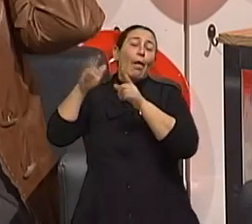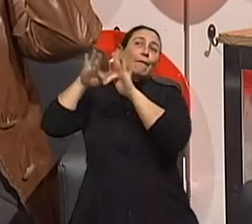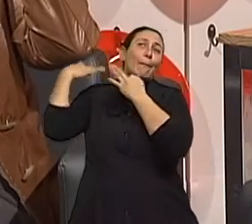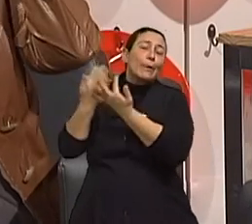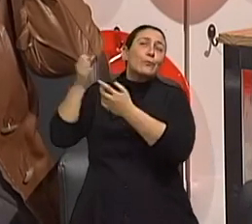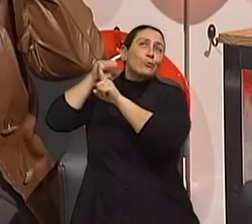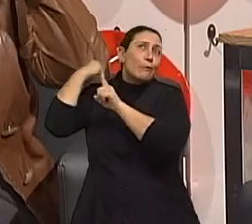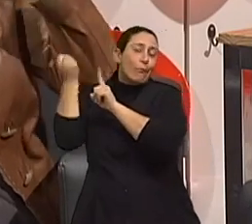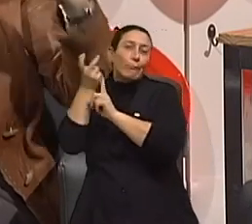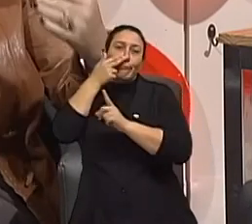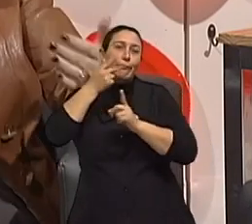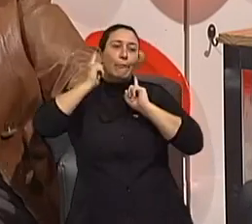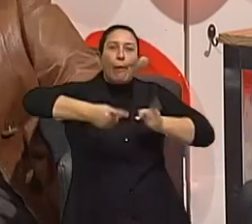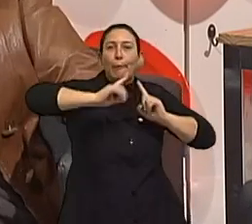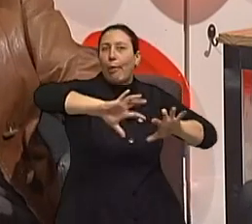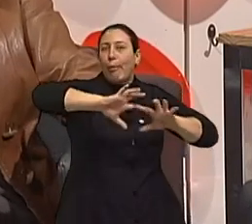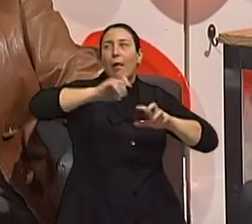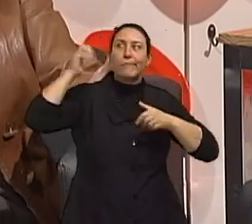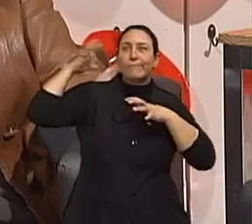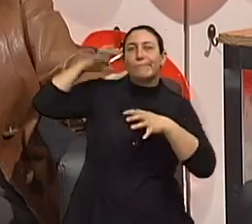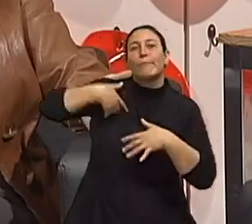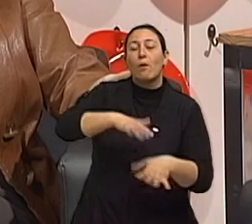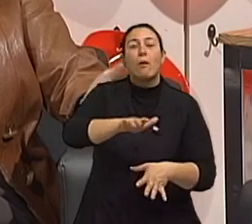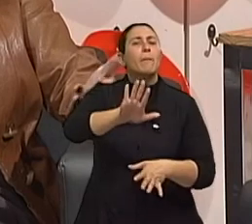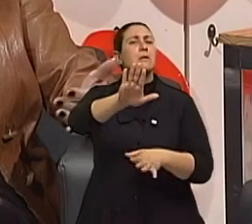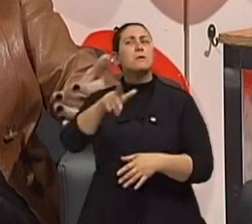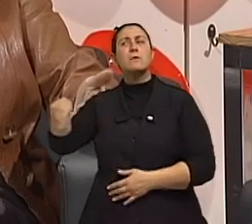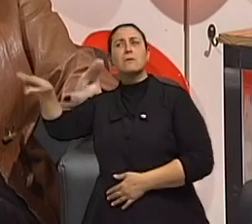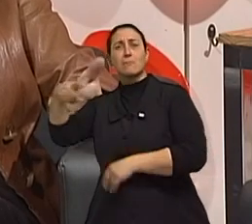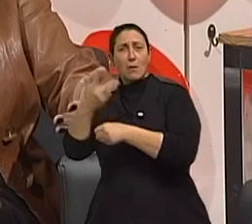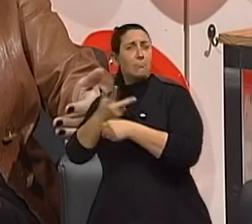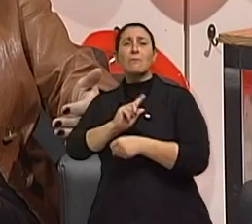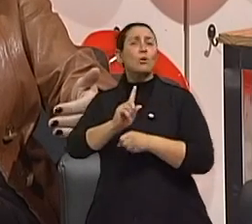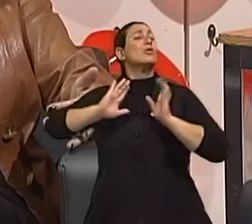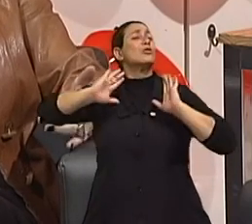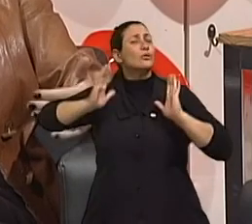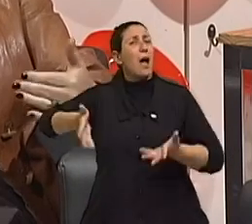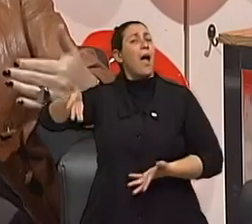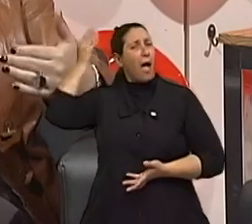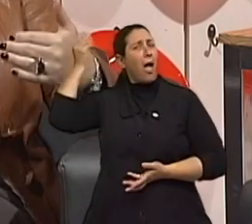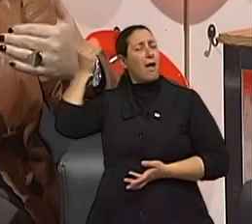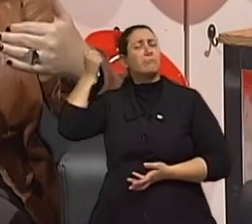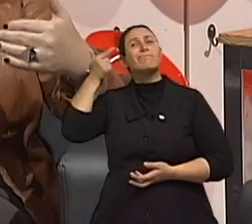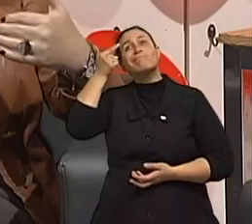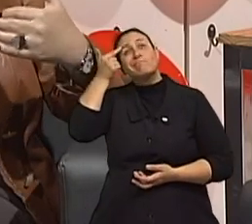vai conforme a maré, digamos assim. Mas uma pessoa de mais idade, imagina-se que possa ter feito esta escolha,